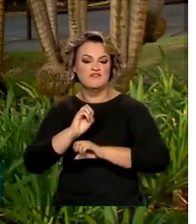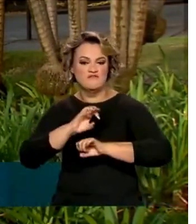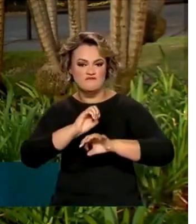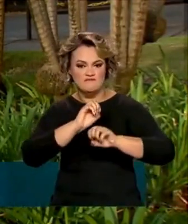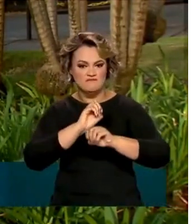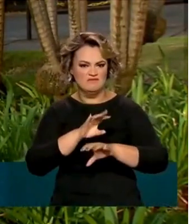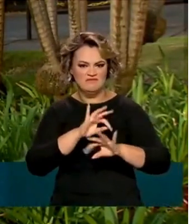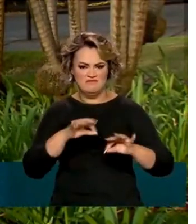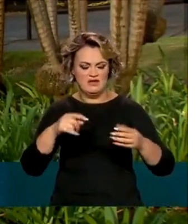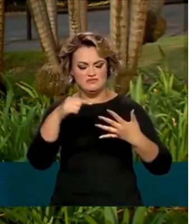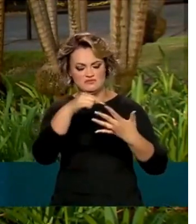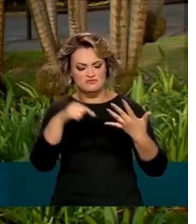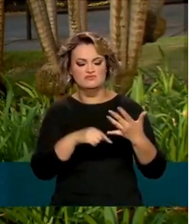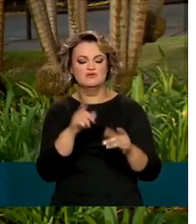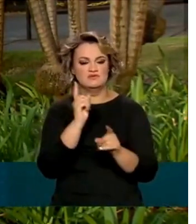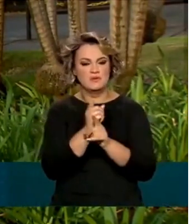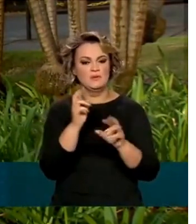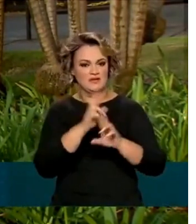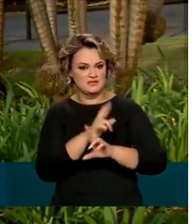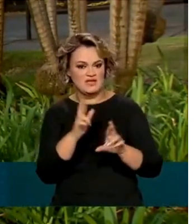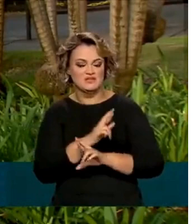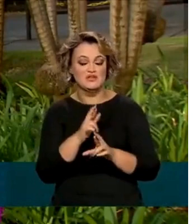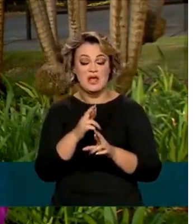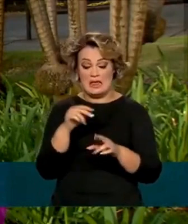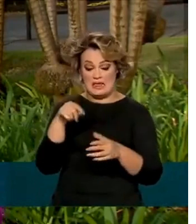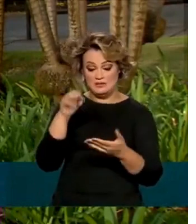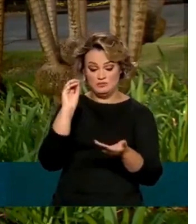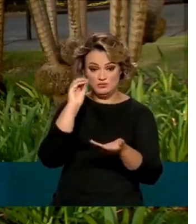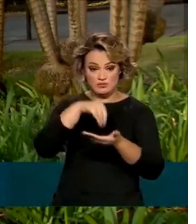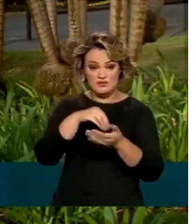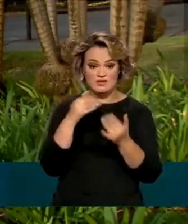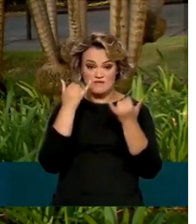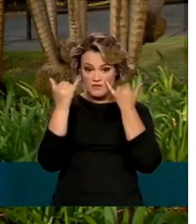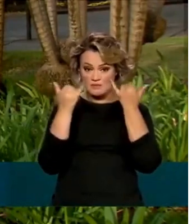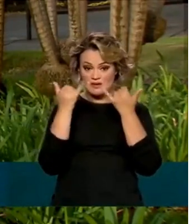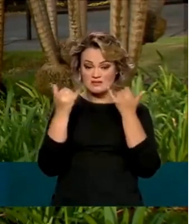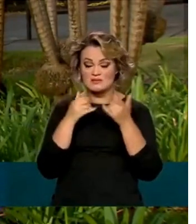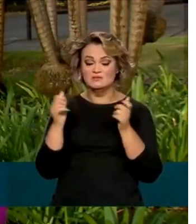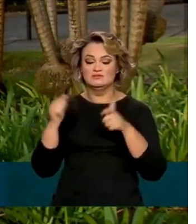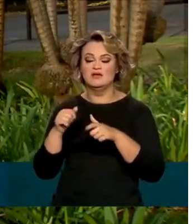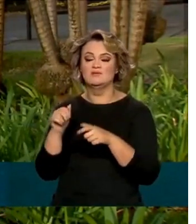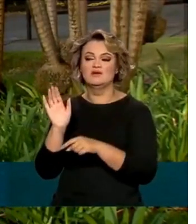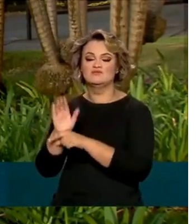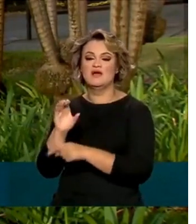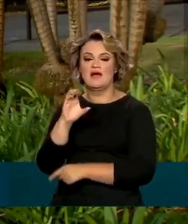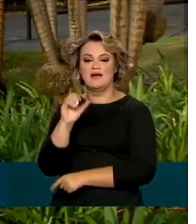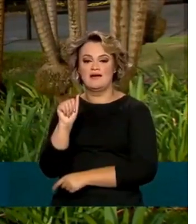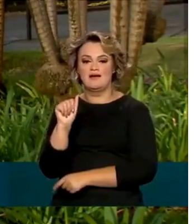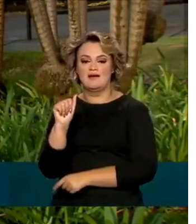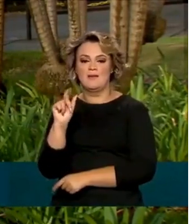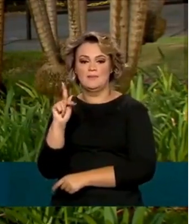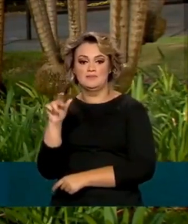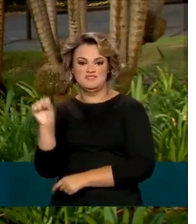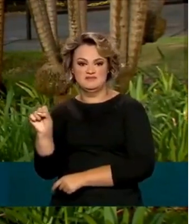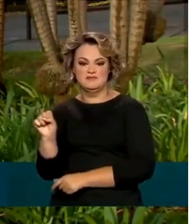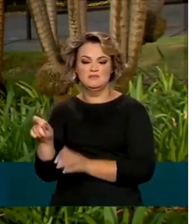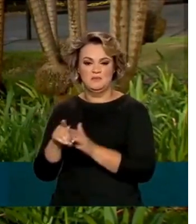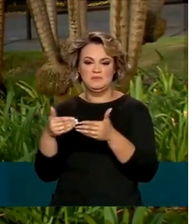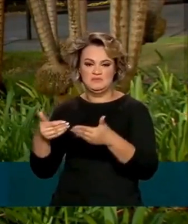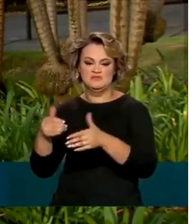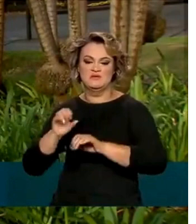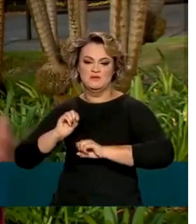reunidos nessa rede. As informações vão abastecer outras ferramentas, como a CAPES, a fundação do Ministério da Educação,